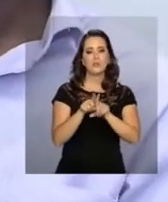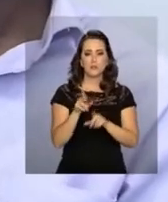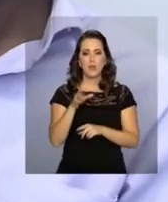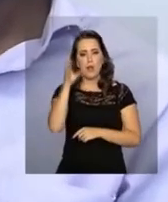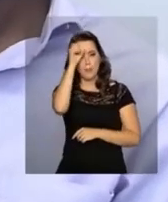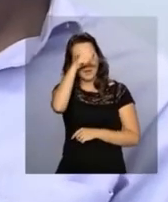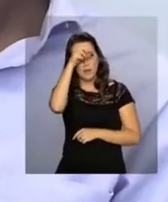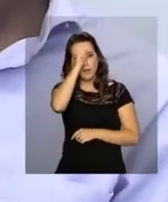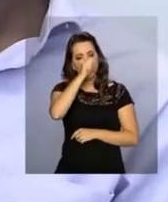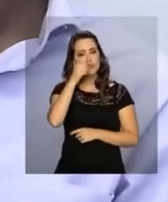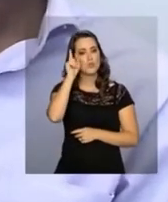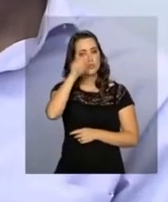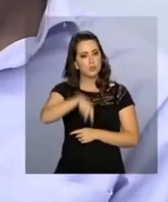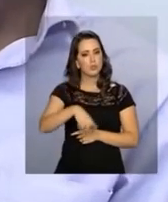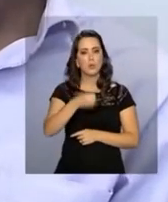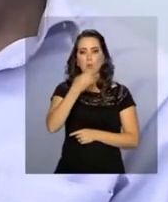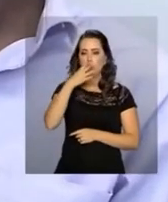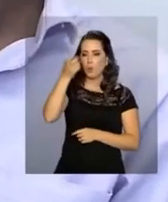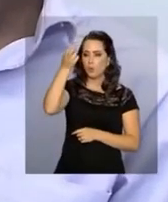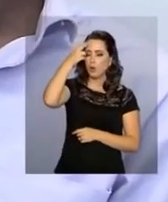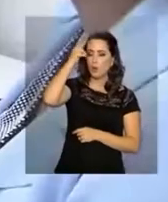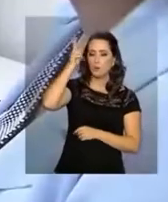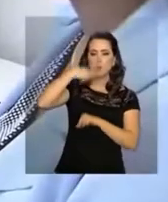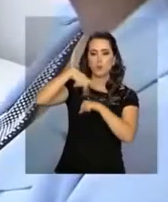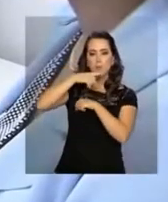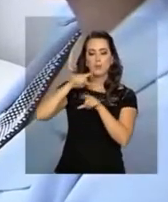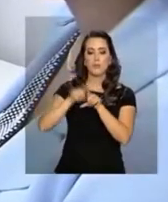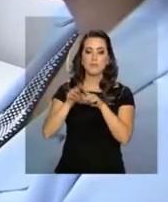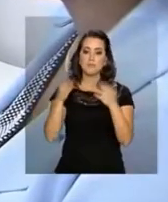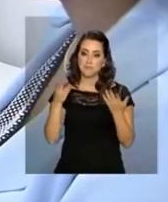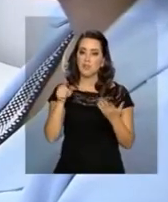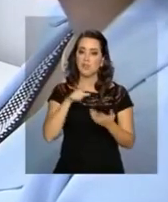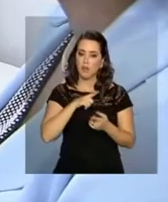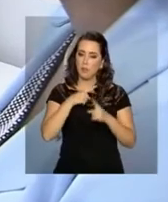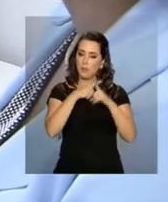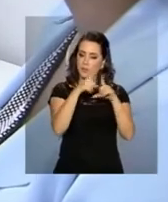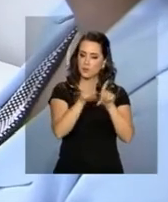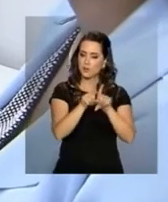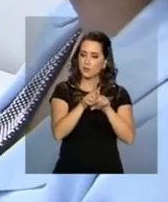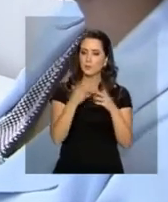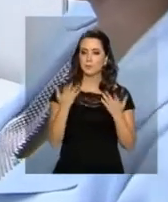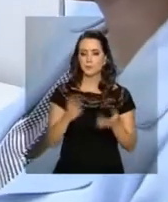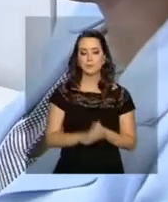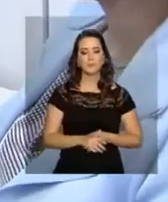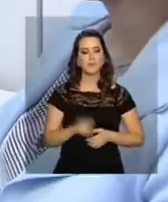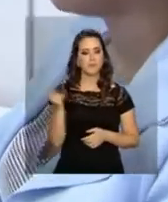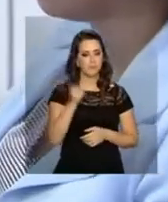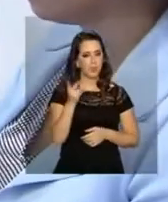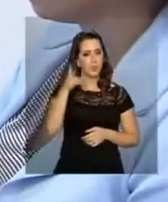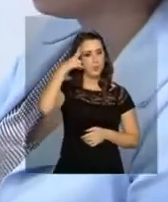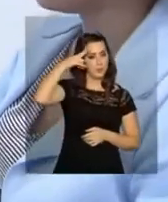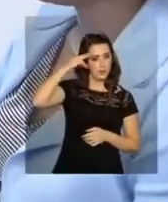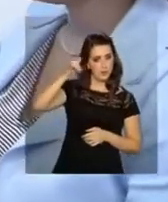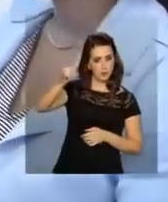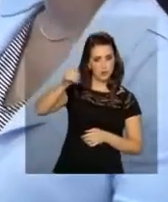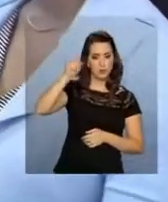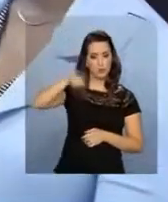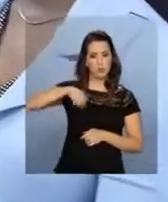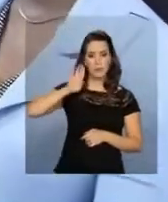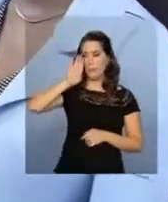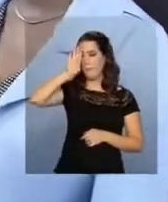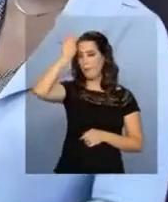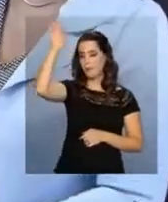o que tem de bom na sociedade, de bom na cultura do país. Os haitianos, como Lilice e Kerby, continuam sendo a principal